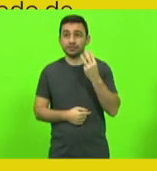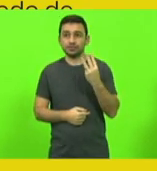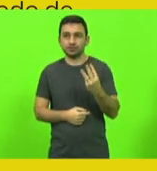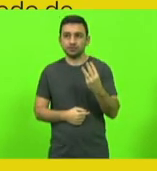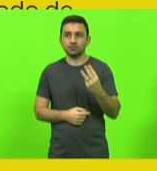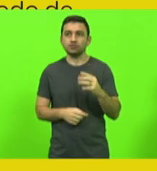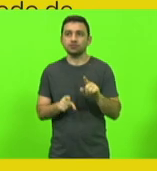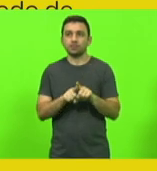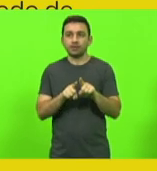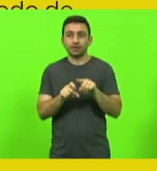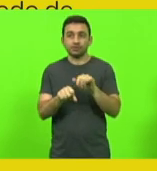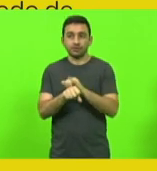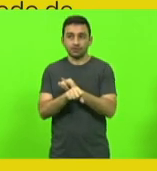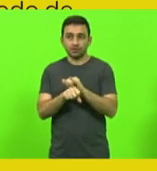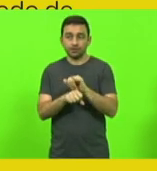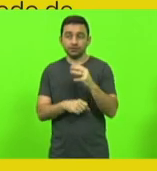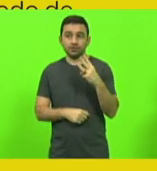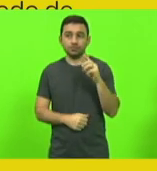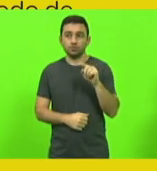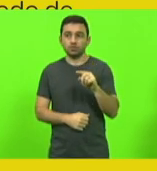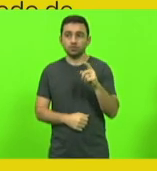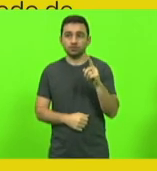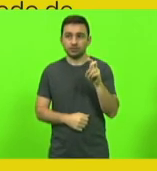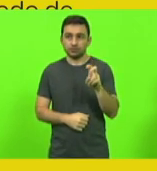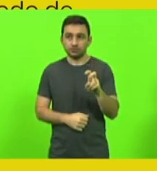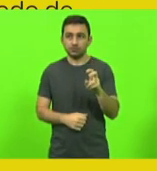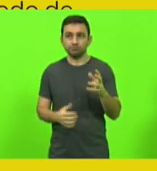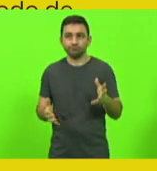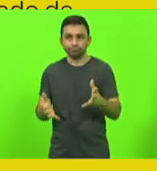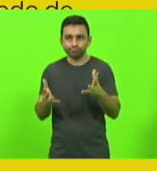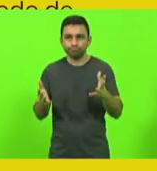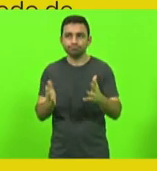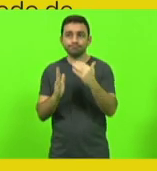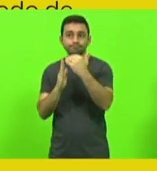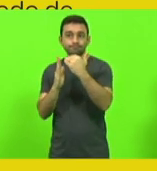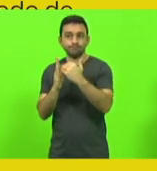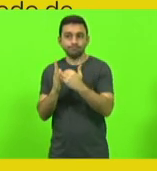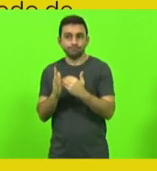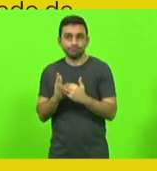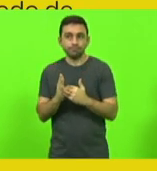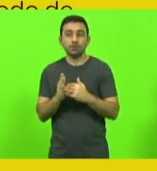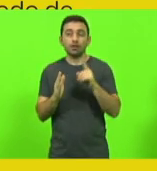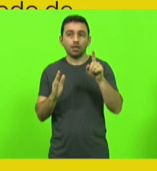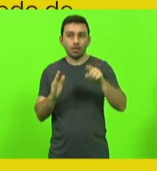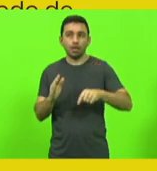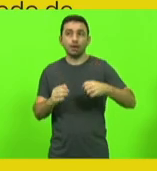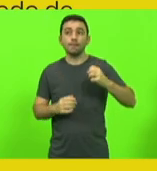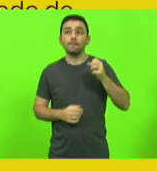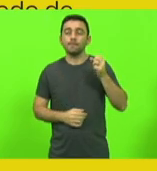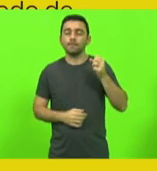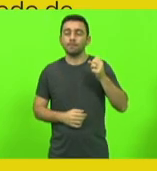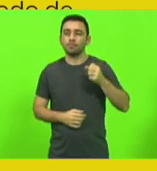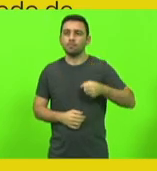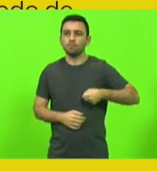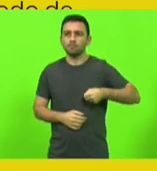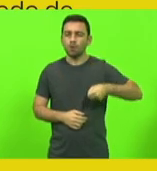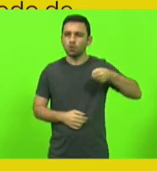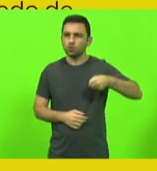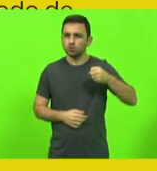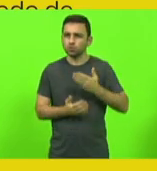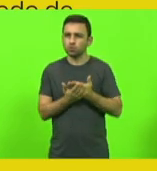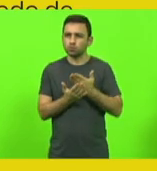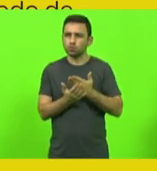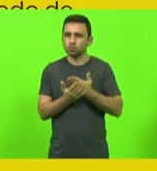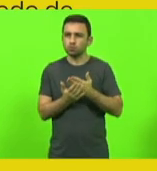na estratégia 3.15, fomentar programa voltado à permanência bolsa de estudo dos alunos na escola de tempo